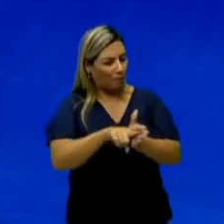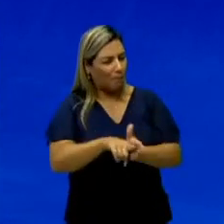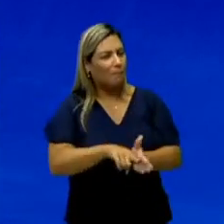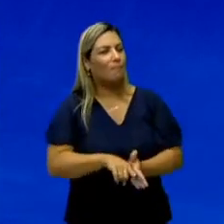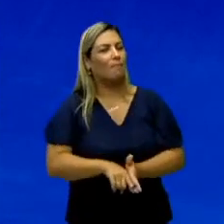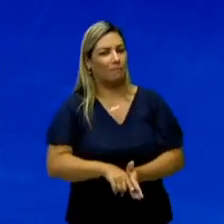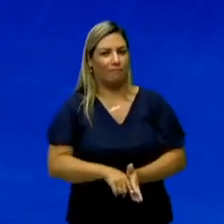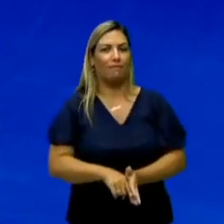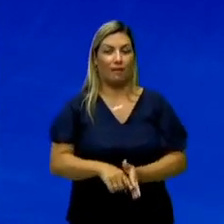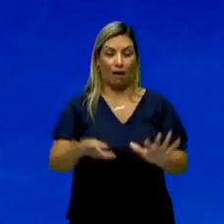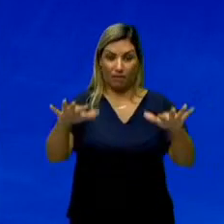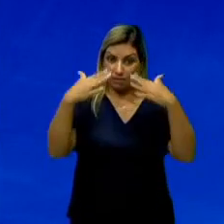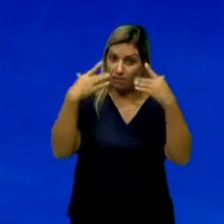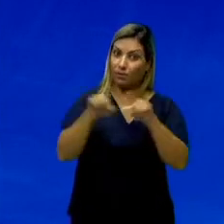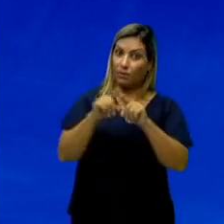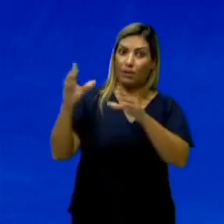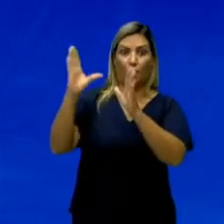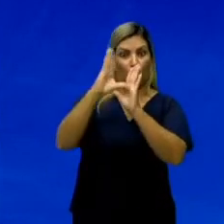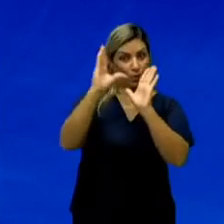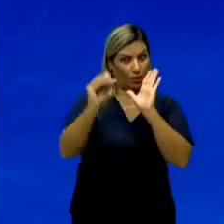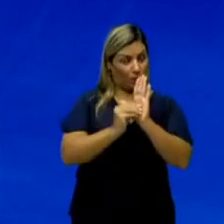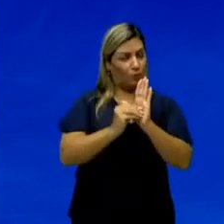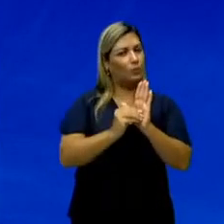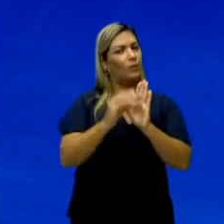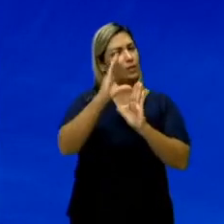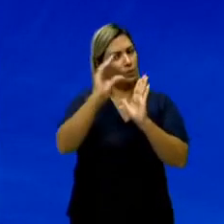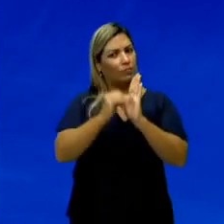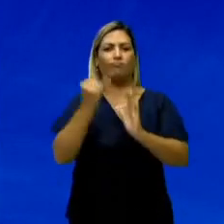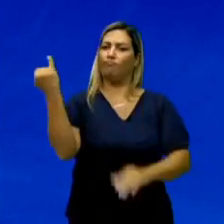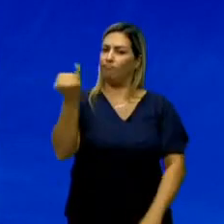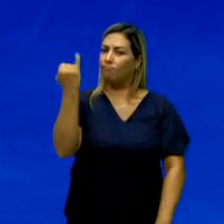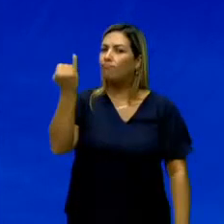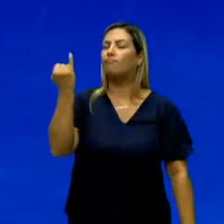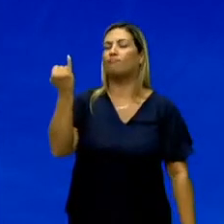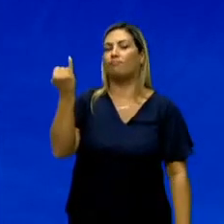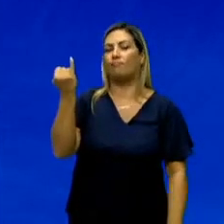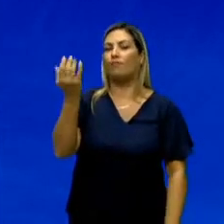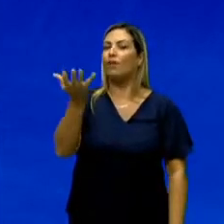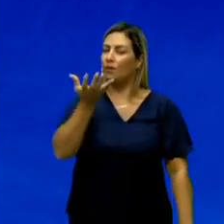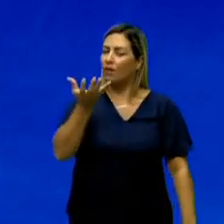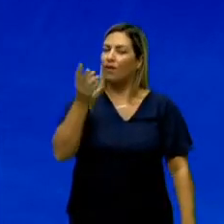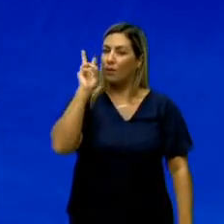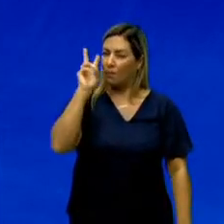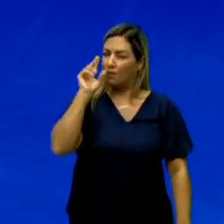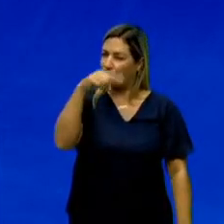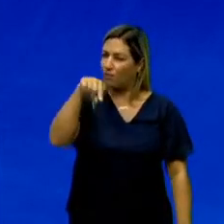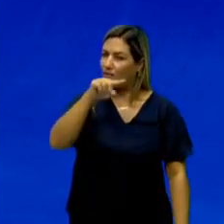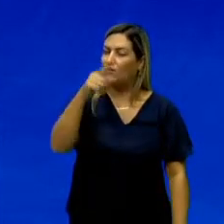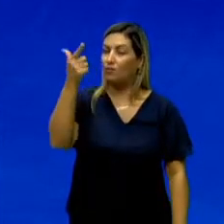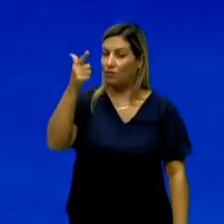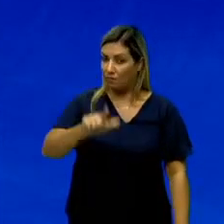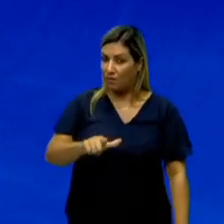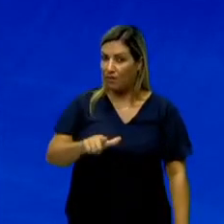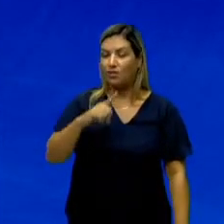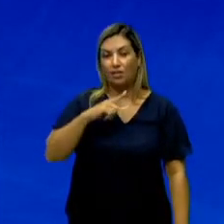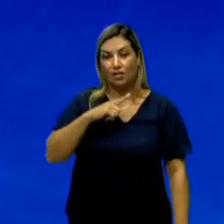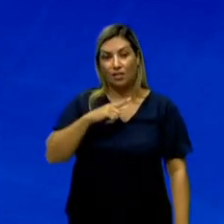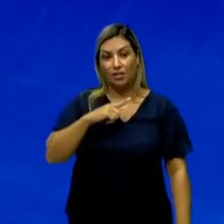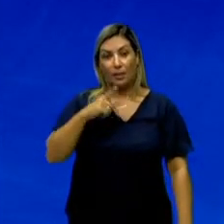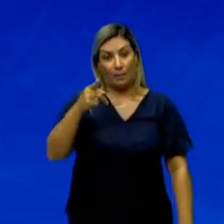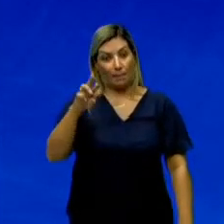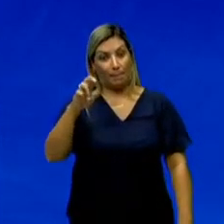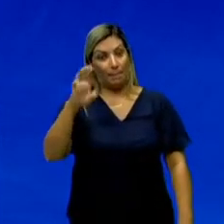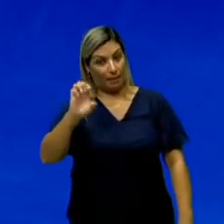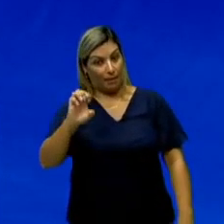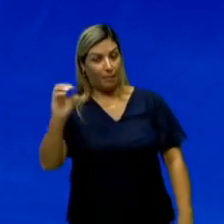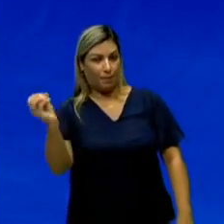que você vai ficar atento a esse conteúdo, porque é um conteúdo muito importante. Eu quero só te relembrar mais uma vez que o pré